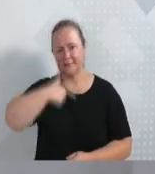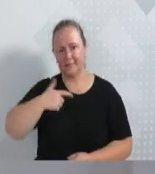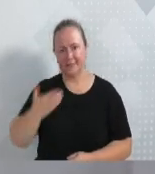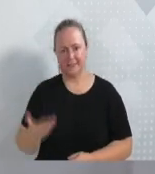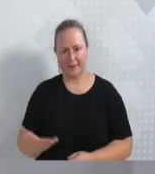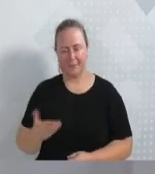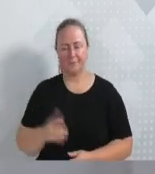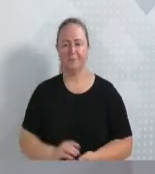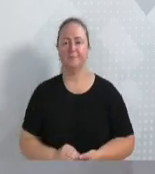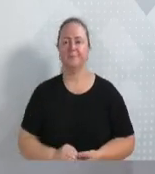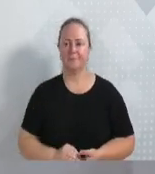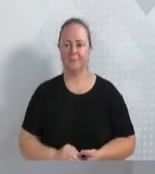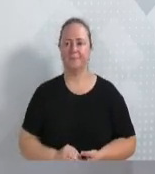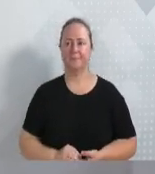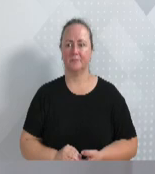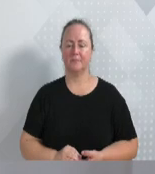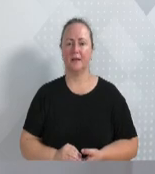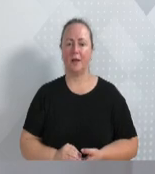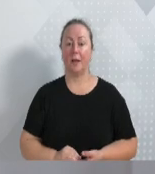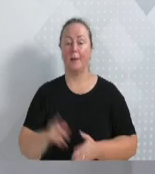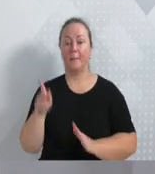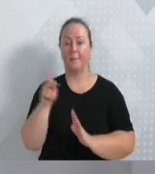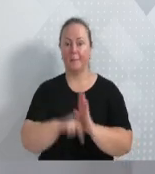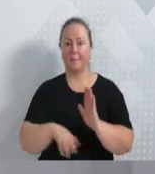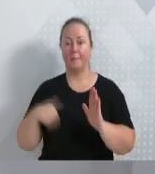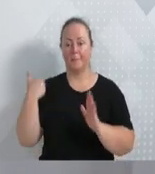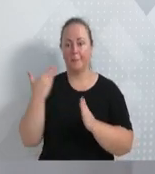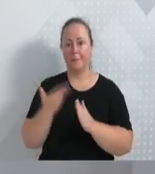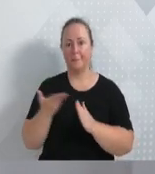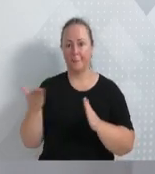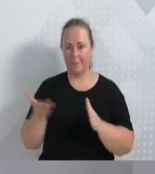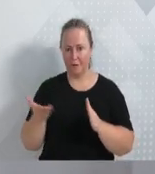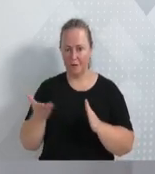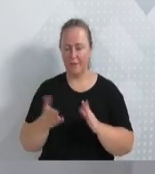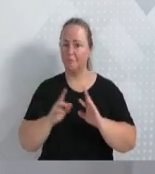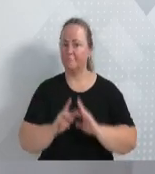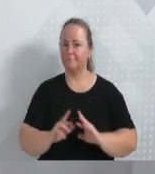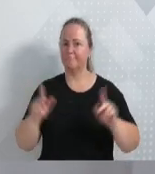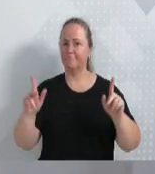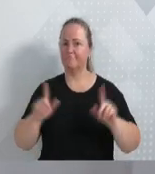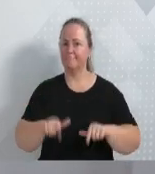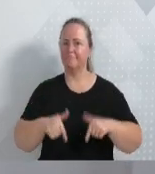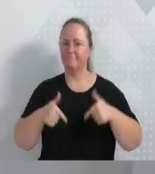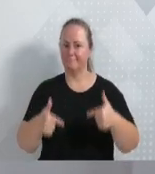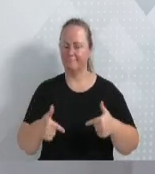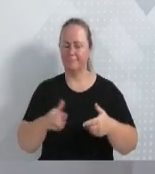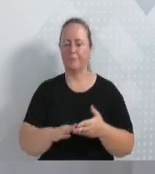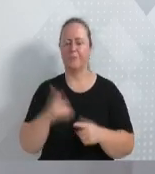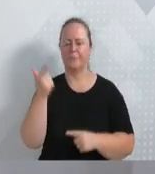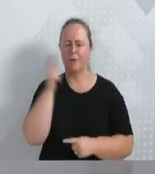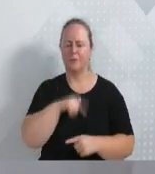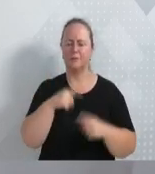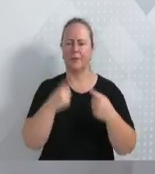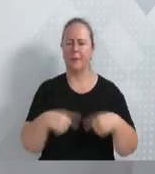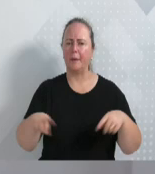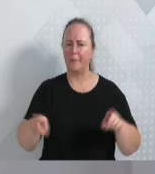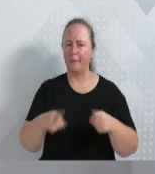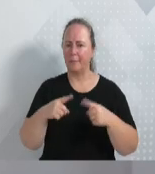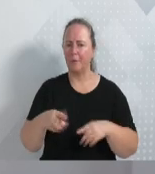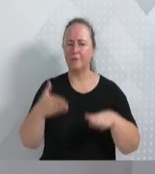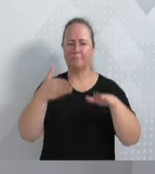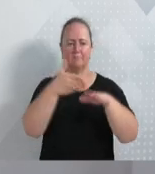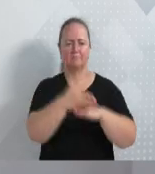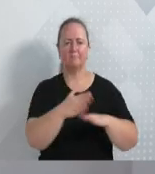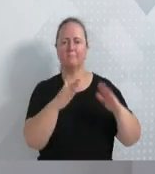desenvolvidos por nós até esse momento contaram com ações bem diferenciadas, desde levar músicas nos asilos,